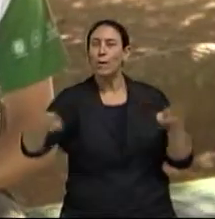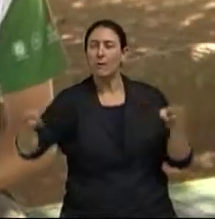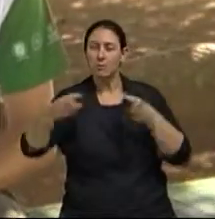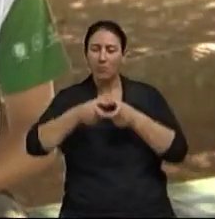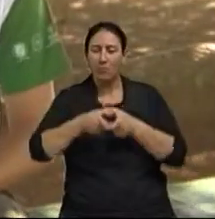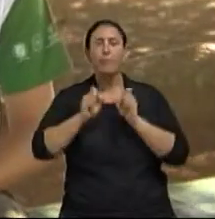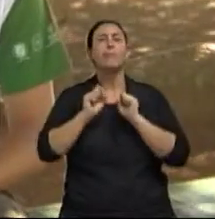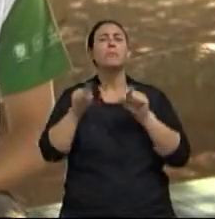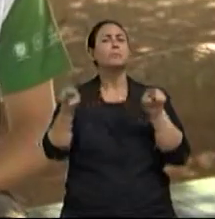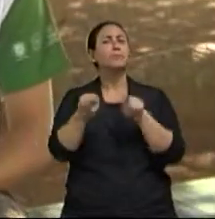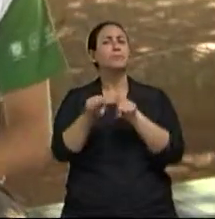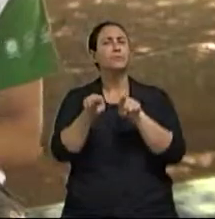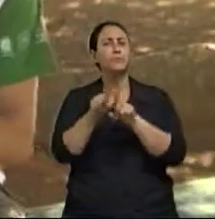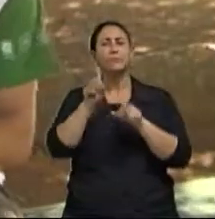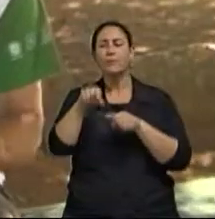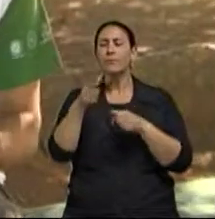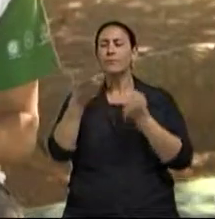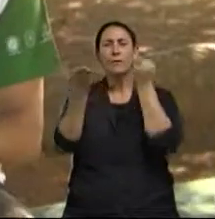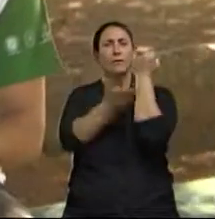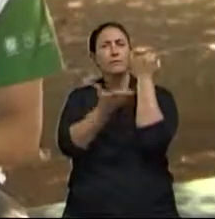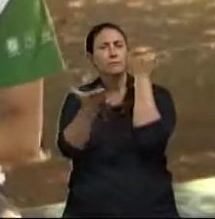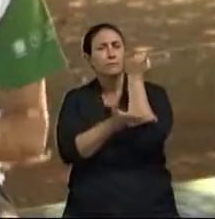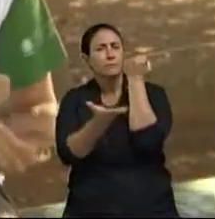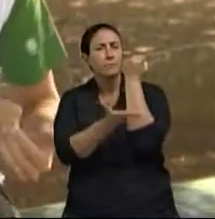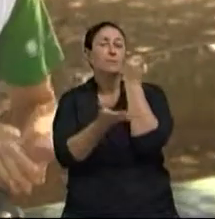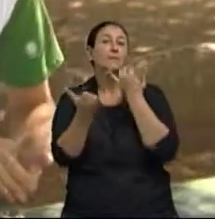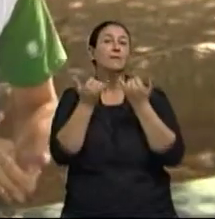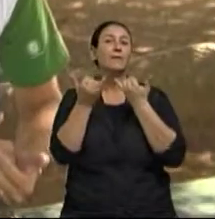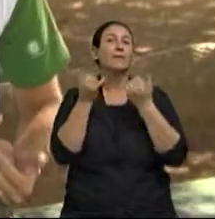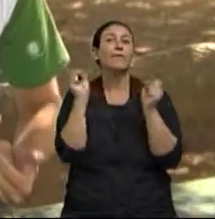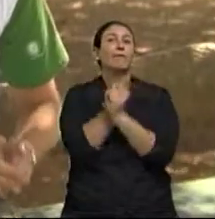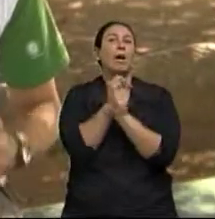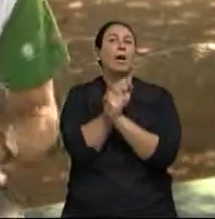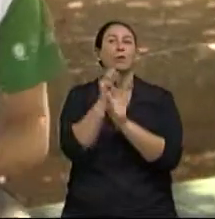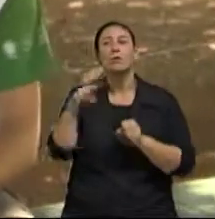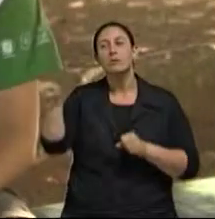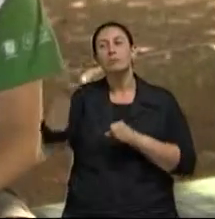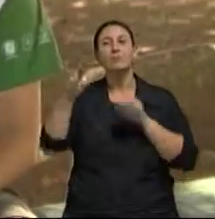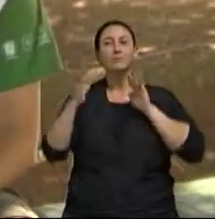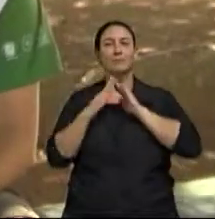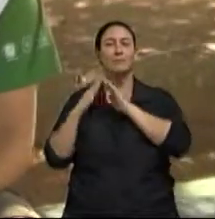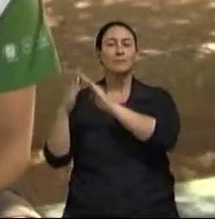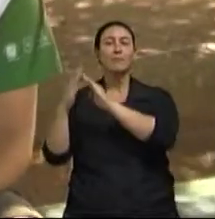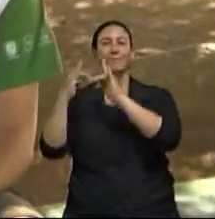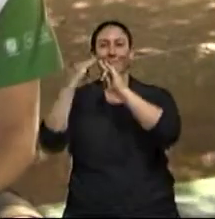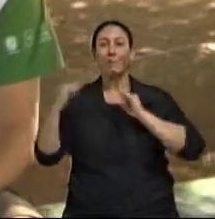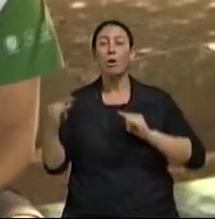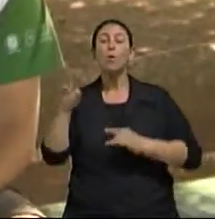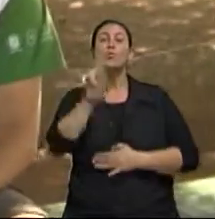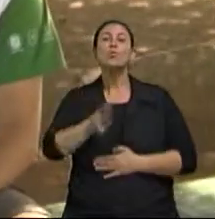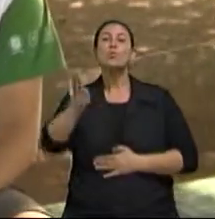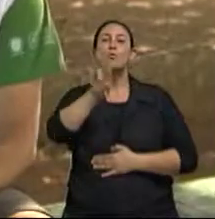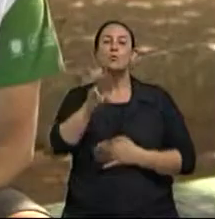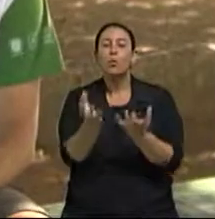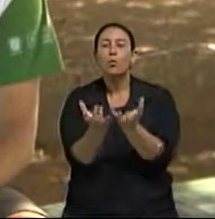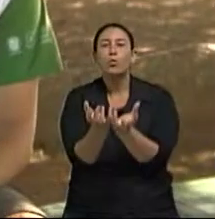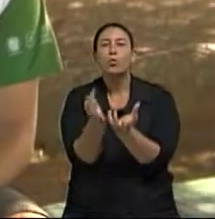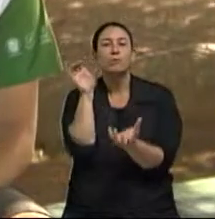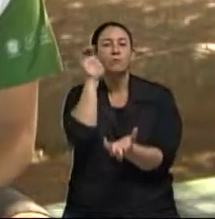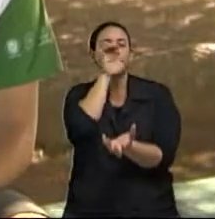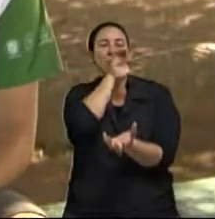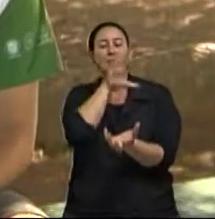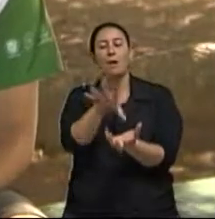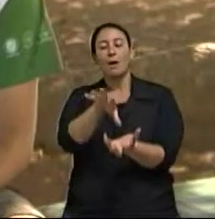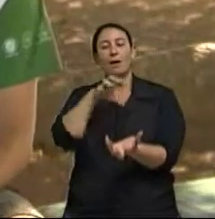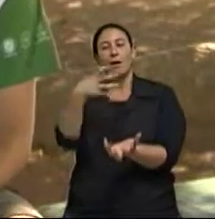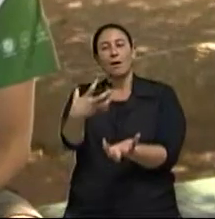Consumo de metros cúbicos de lenha, por exemplo, no inverno O pessoal utiliza lenha nos alojamentos para se esquentar A tradicional lareira, que todo gaúcho utiliza